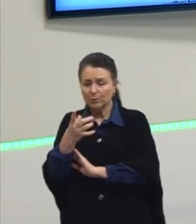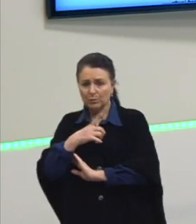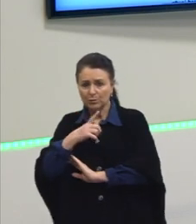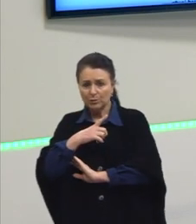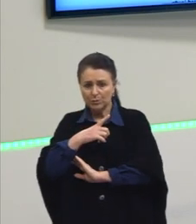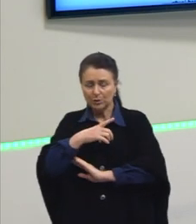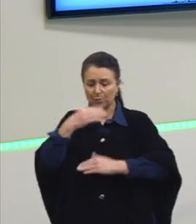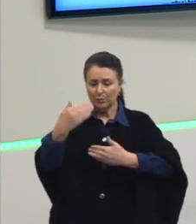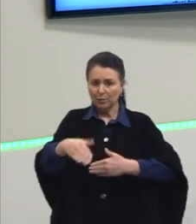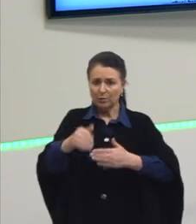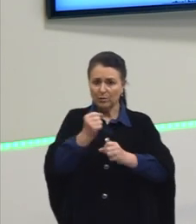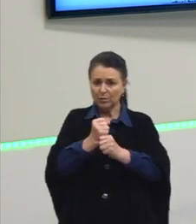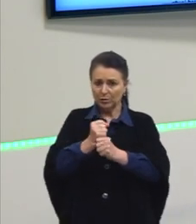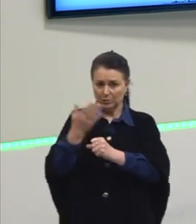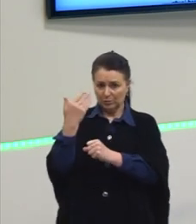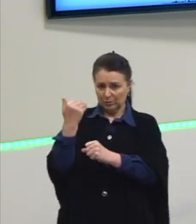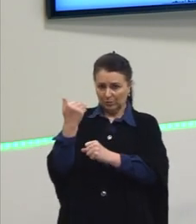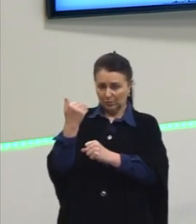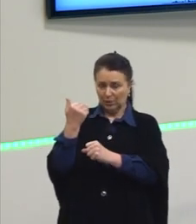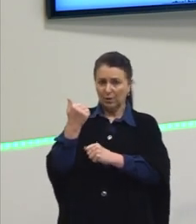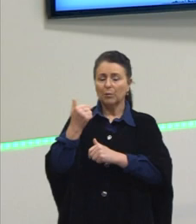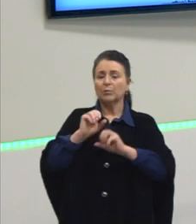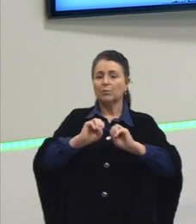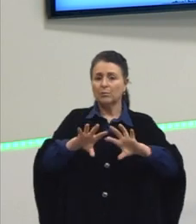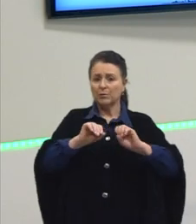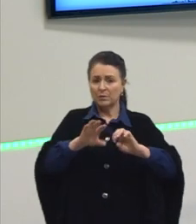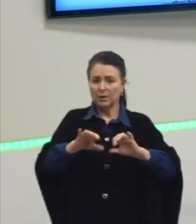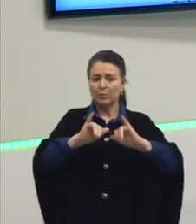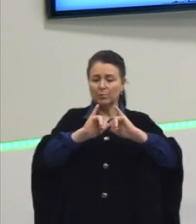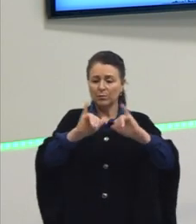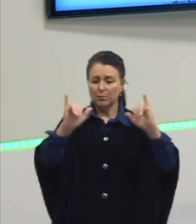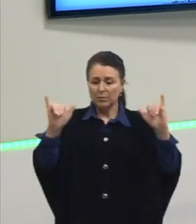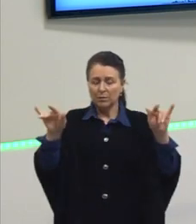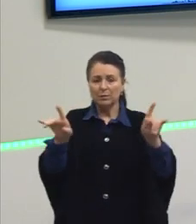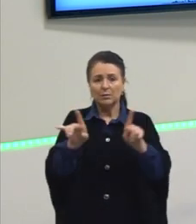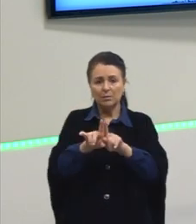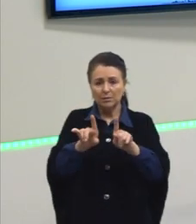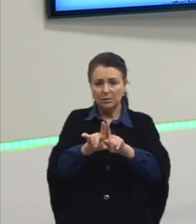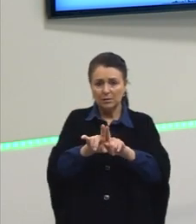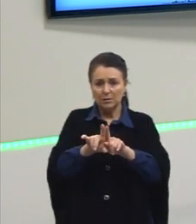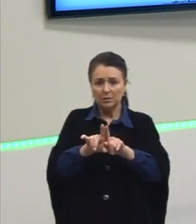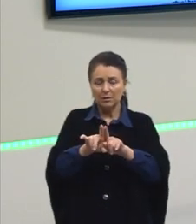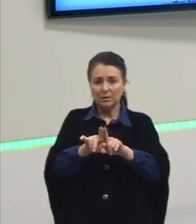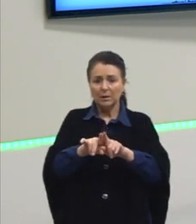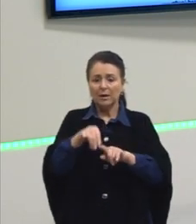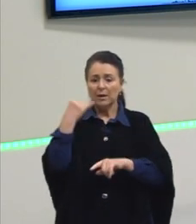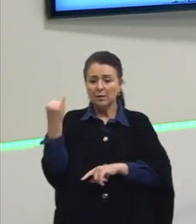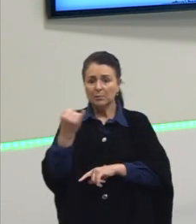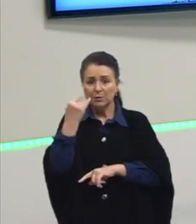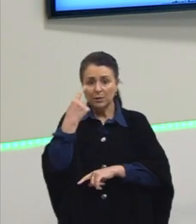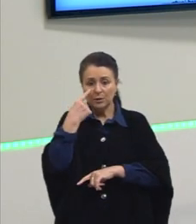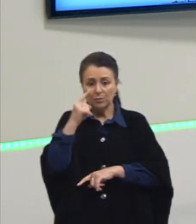provas de anos anteriores. Quando eu fui trabalhar propagandas, a mesma coisa. É bacana vocês verem aquilo que é mais